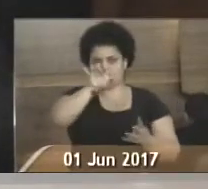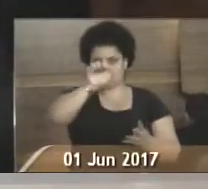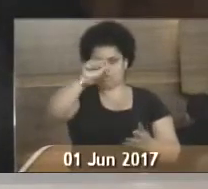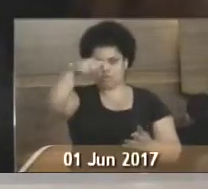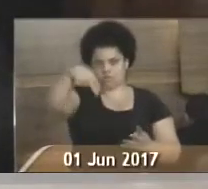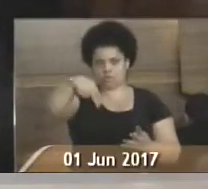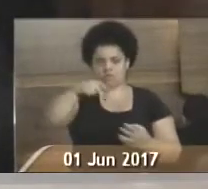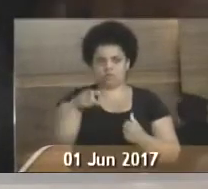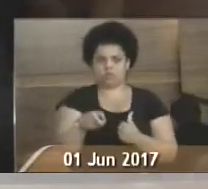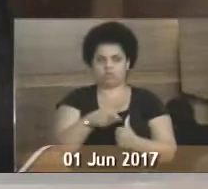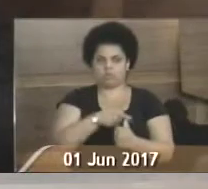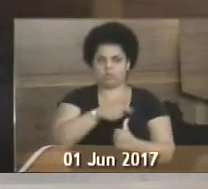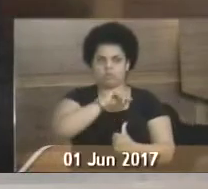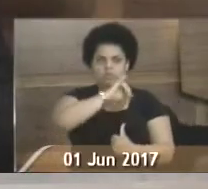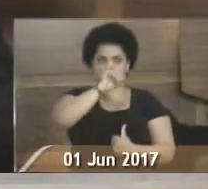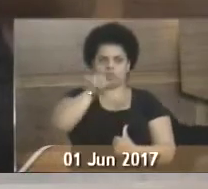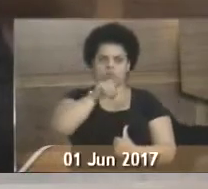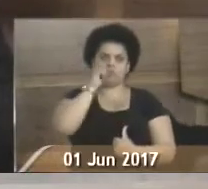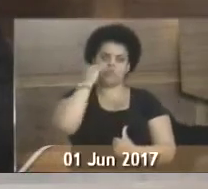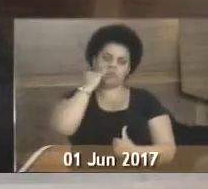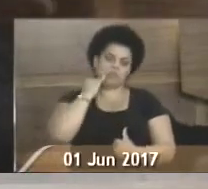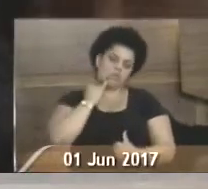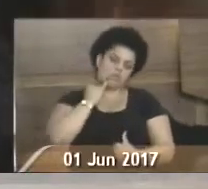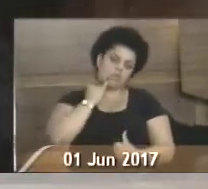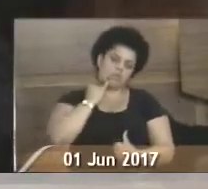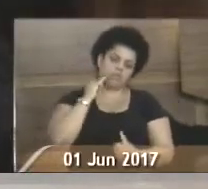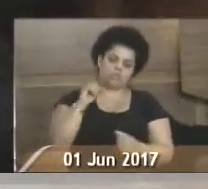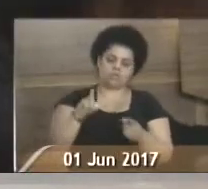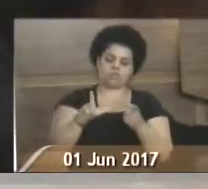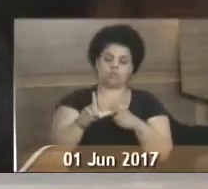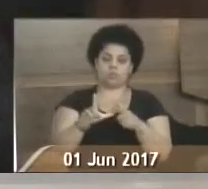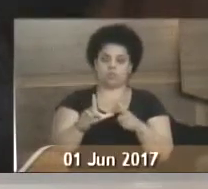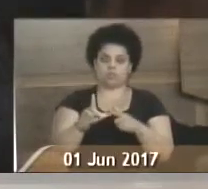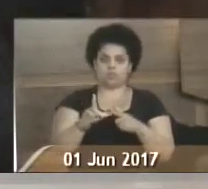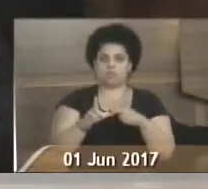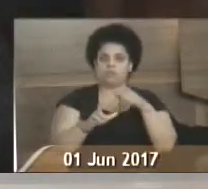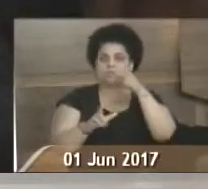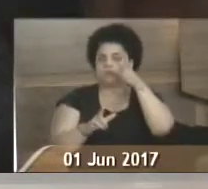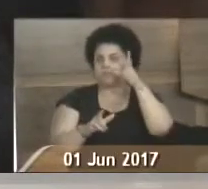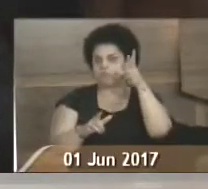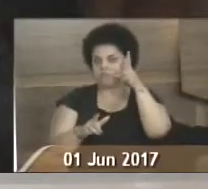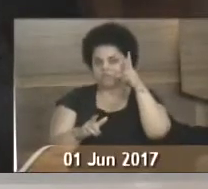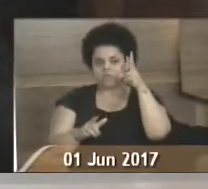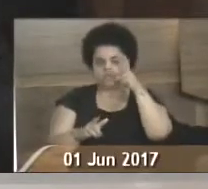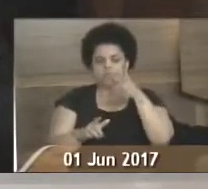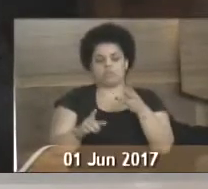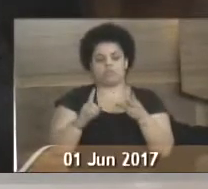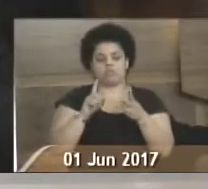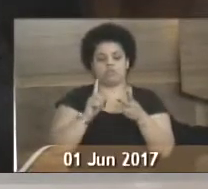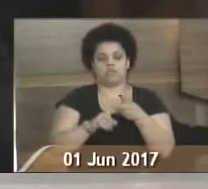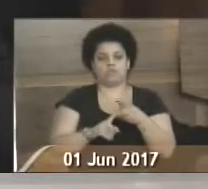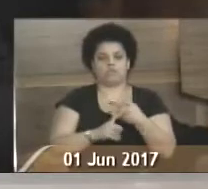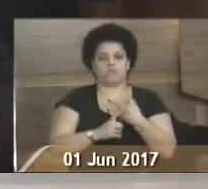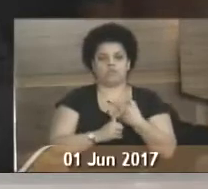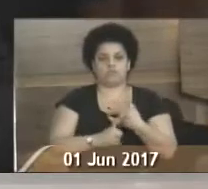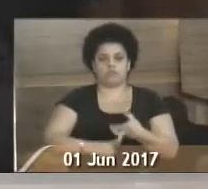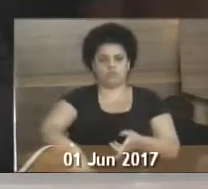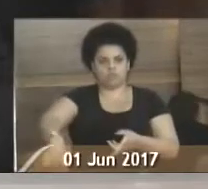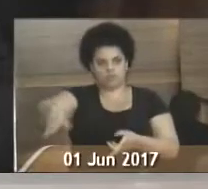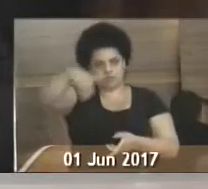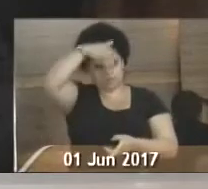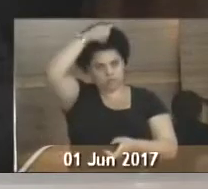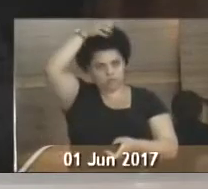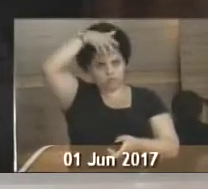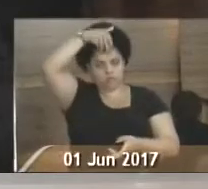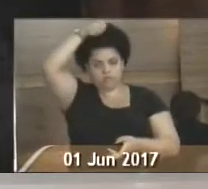Almeida, Ojean, Jane Roseli Veiga, Luciana Ferreira de Oliveira Valverde, Marco Antônio Braga da Silva Pinheiro,